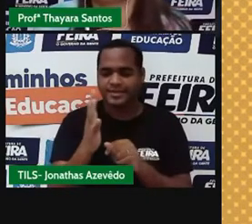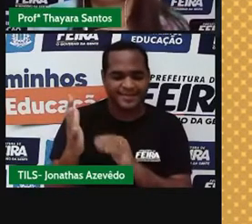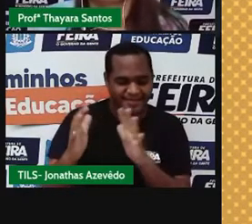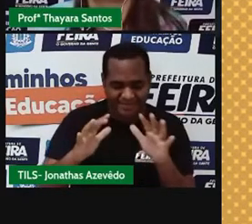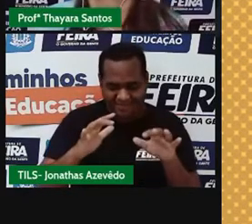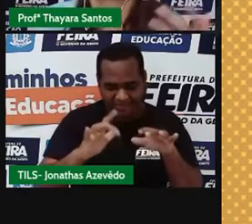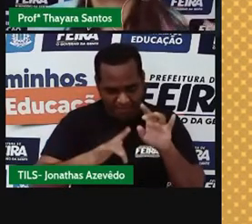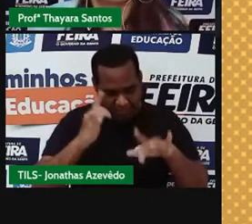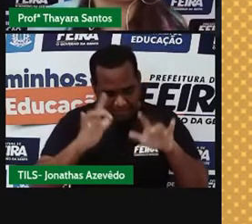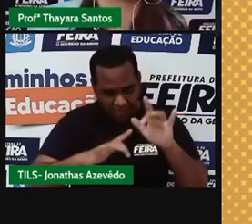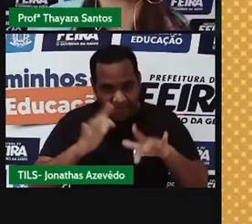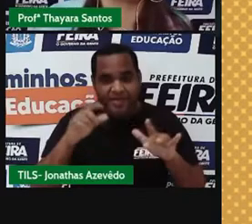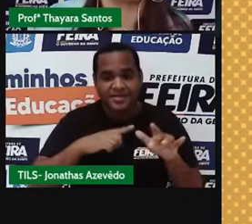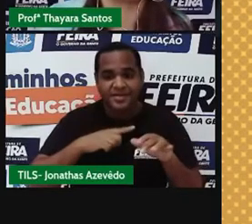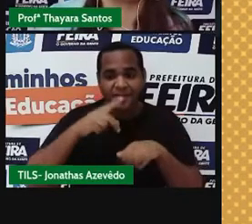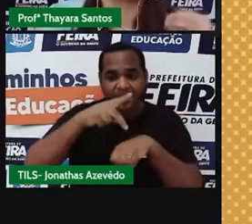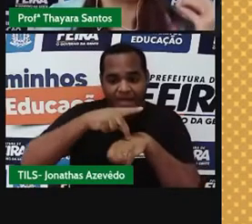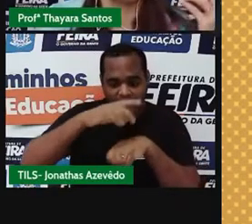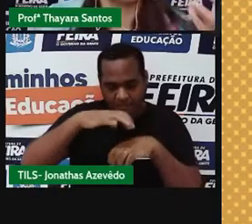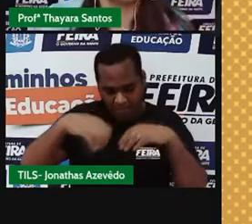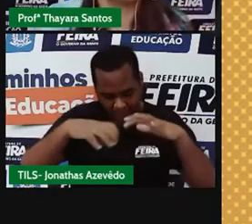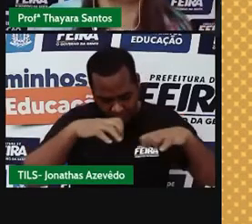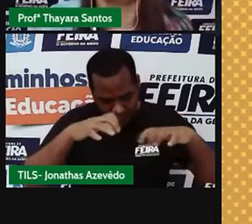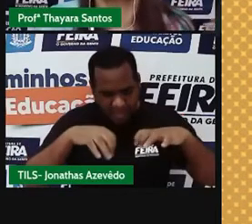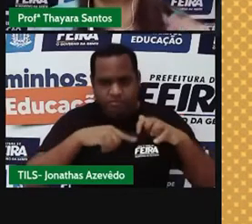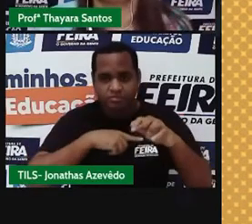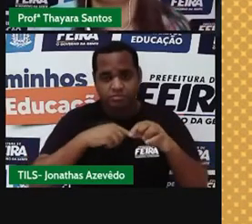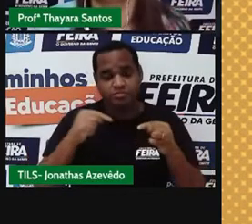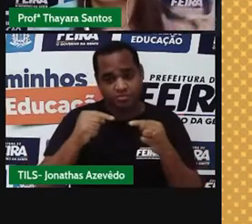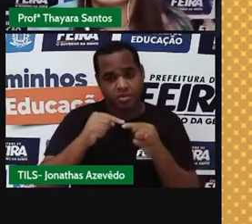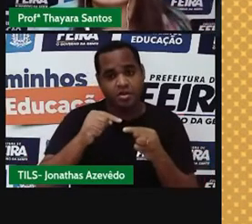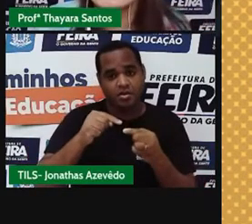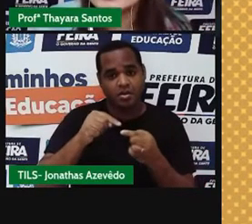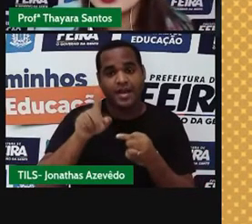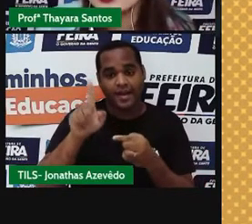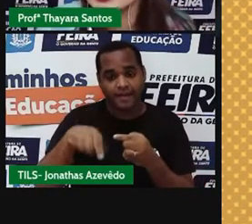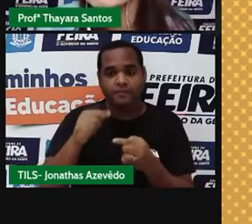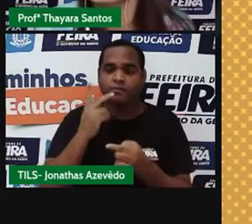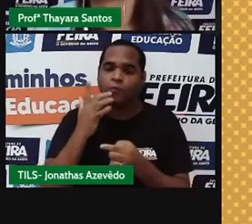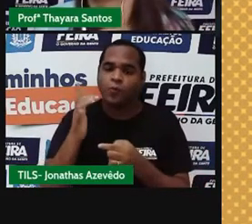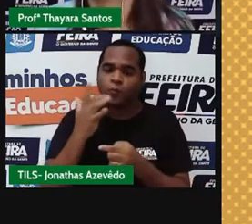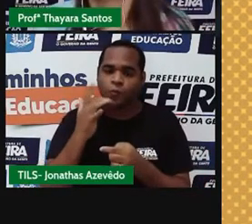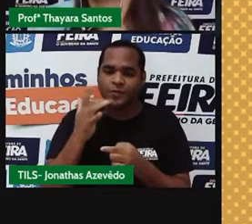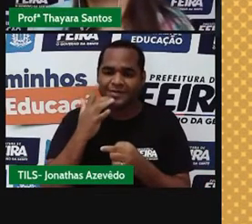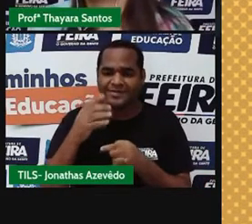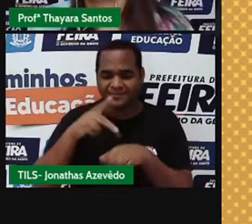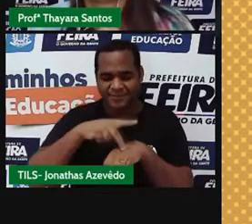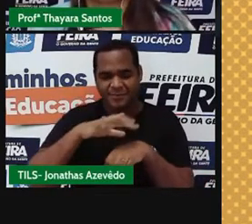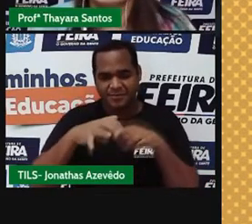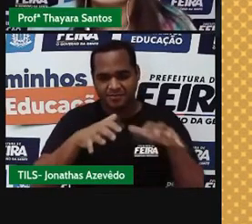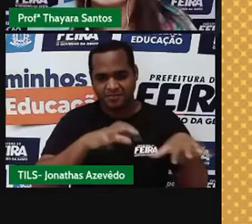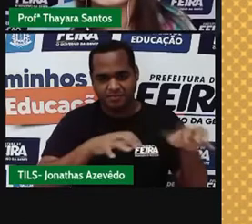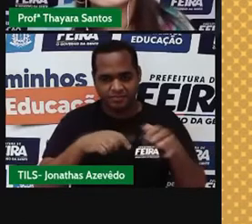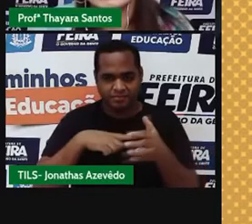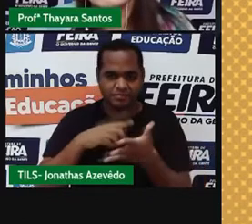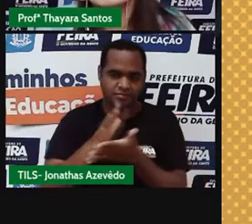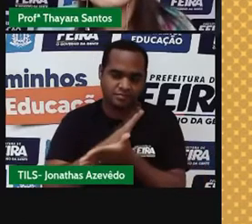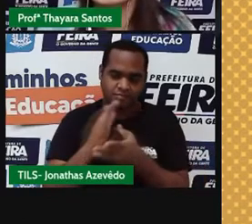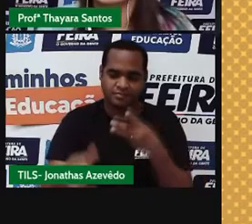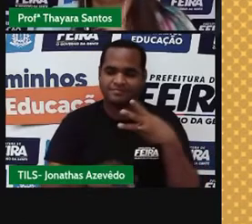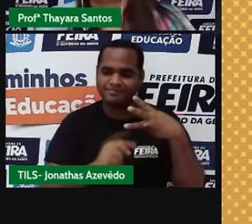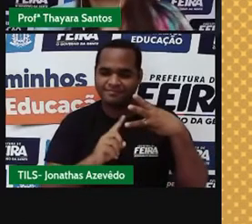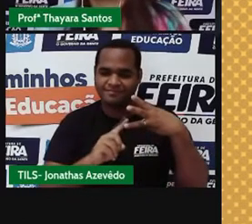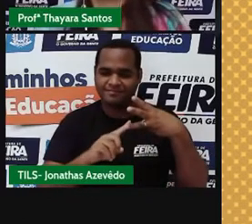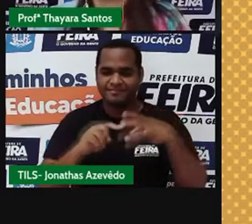retirado do solo, das rochas, né? Ele é um mineral que compõe algumas rochas. E aqui tem o azeite, que é um